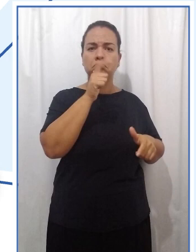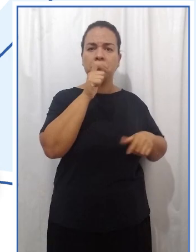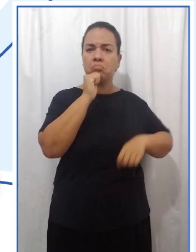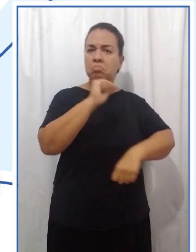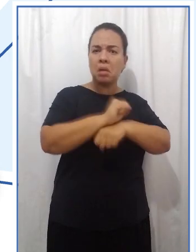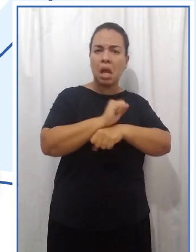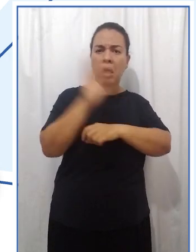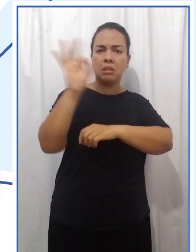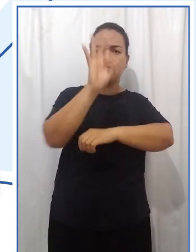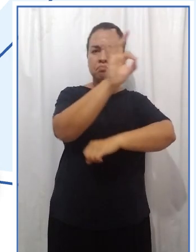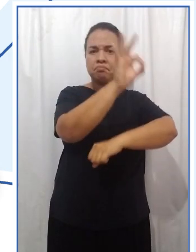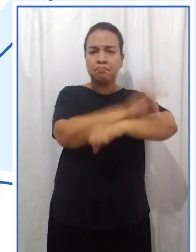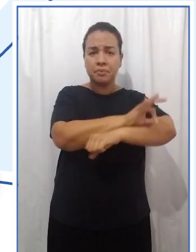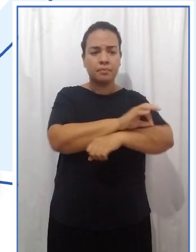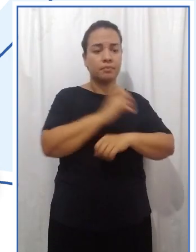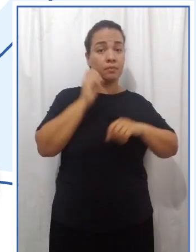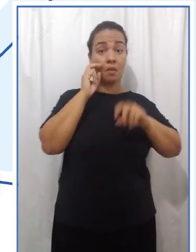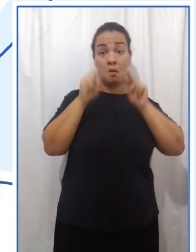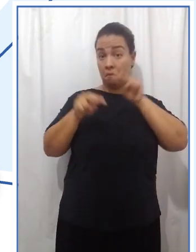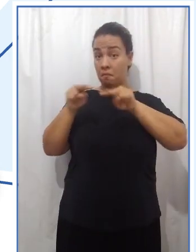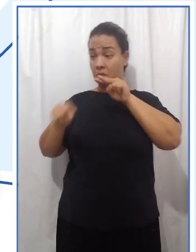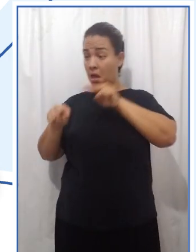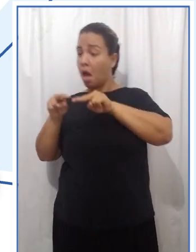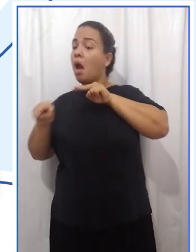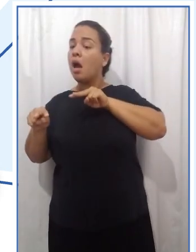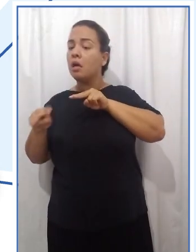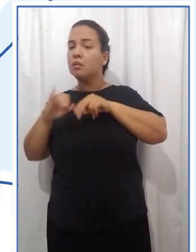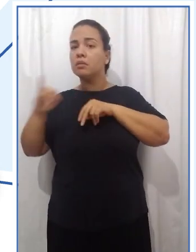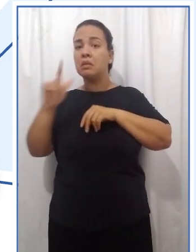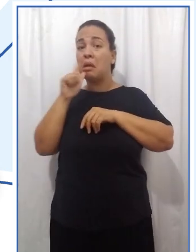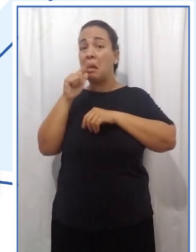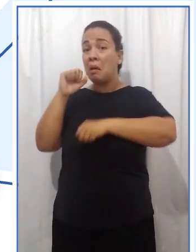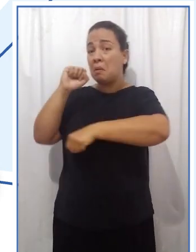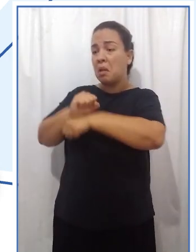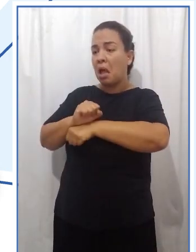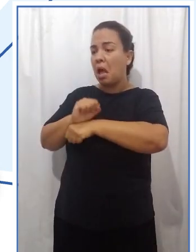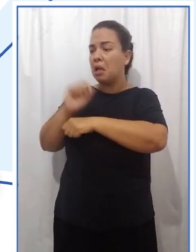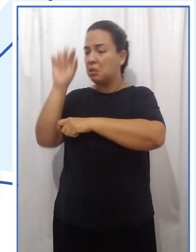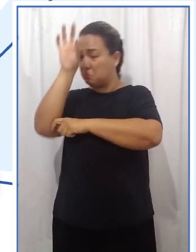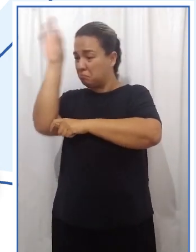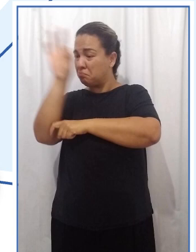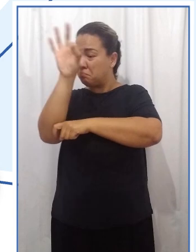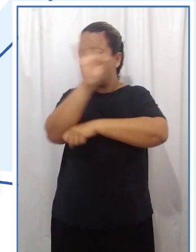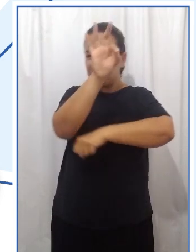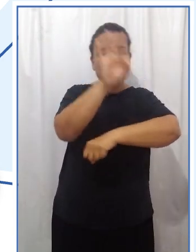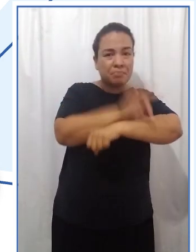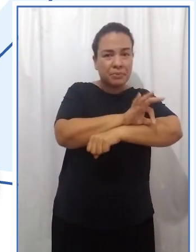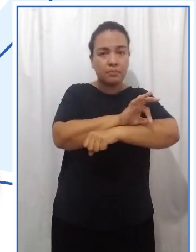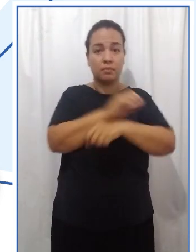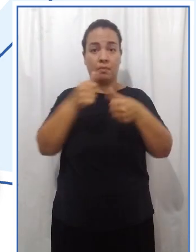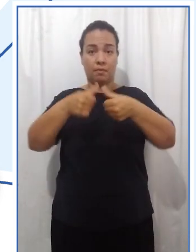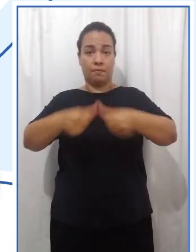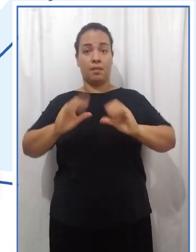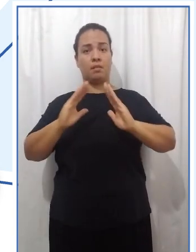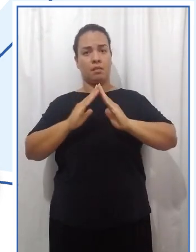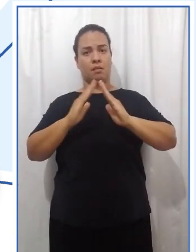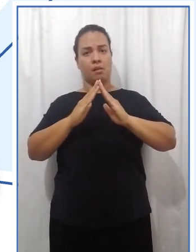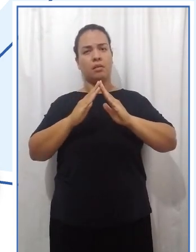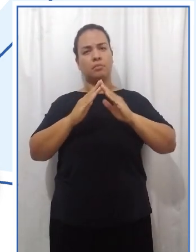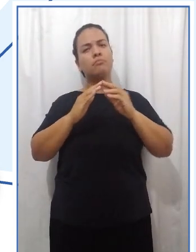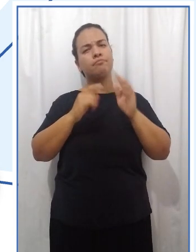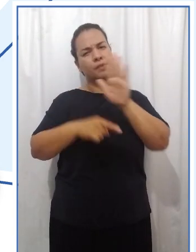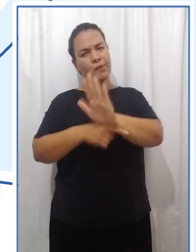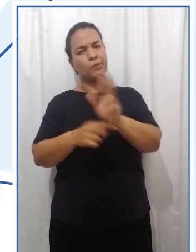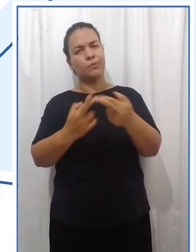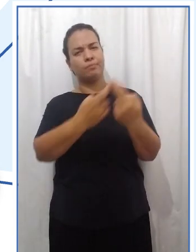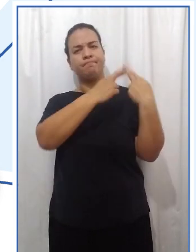estão na casa da gente e eliminar. E vê lá se não tem algum criador do Aedes aegypti aí em volta da sua casa também, né? Fique em casa, faça a sua